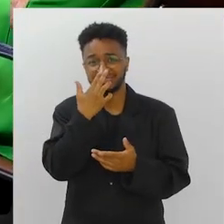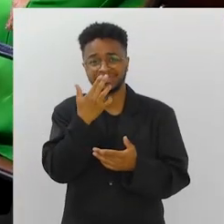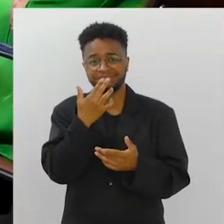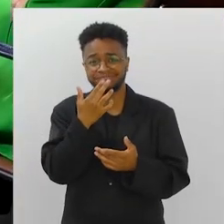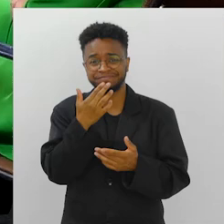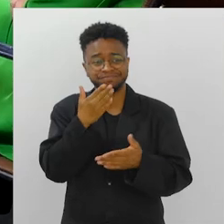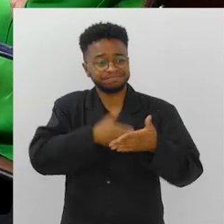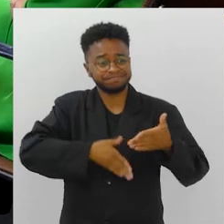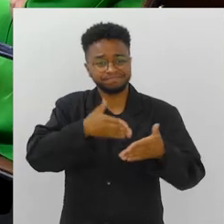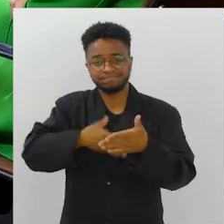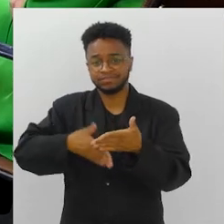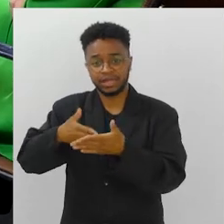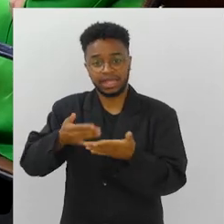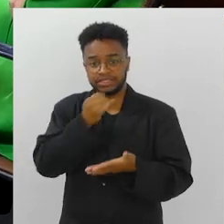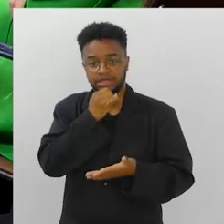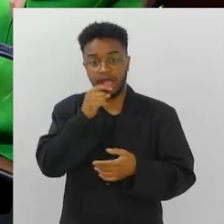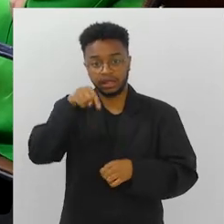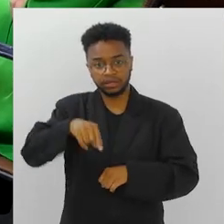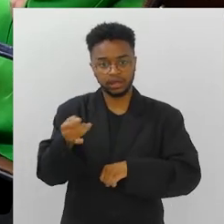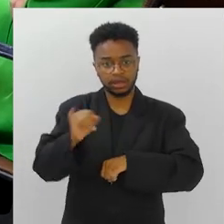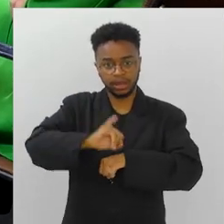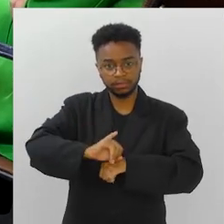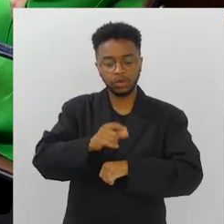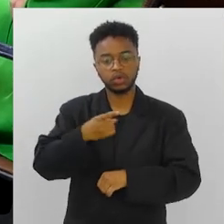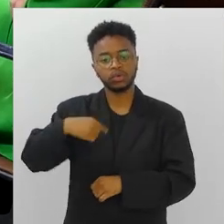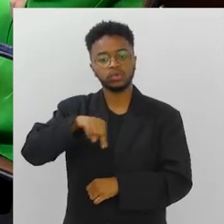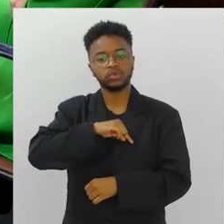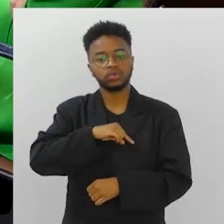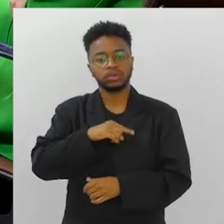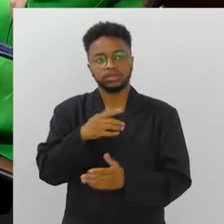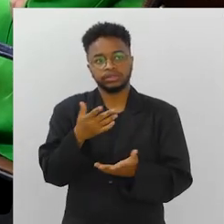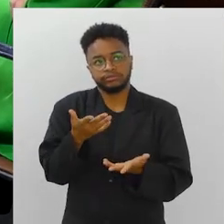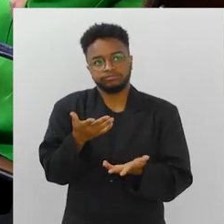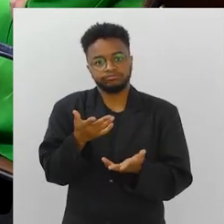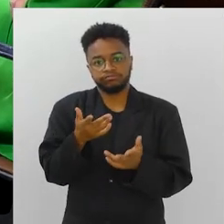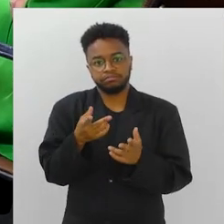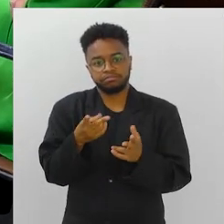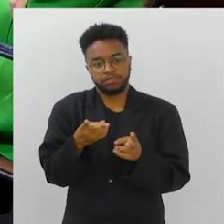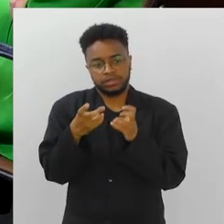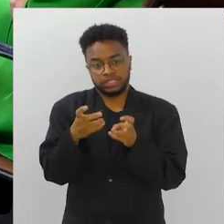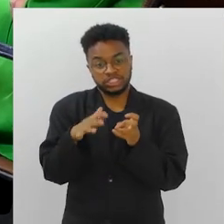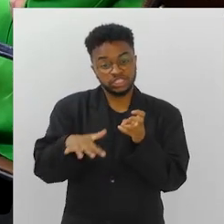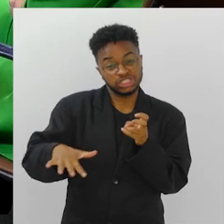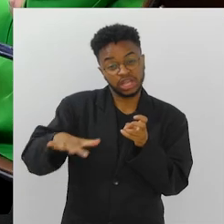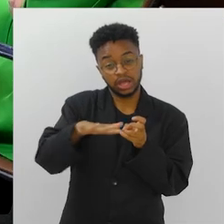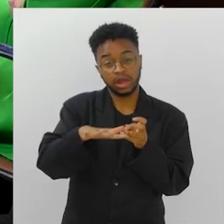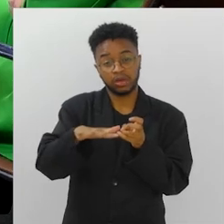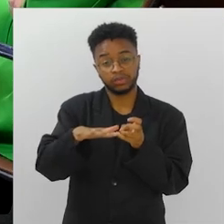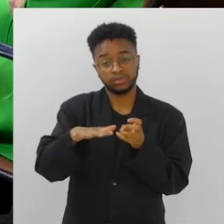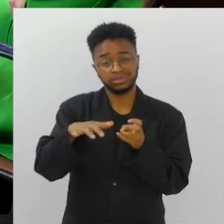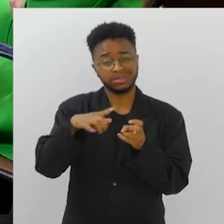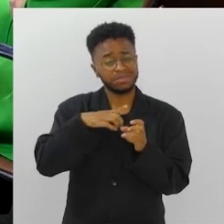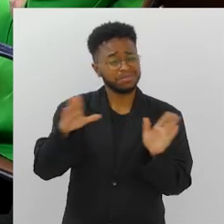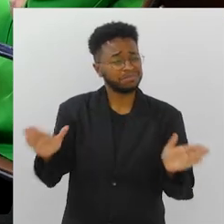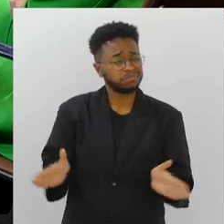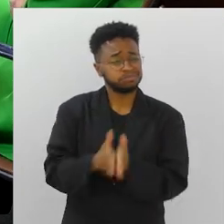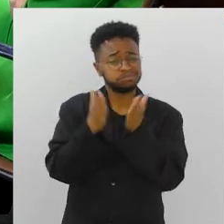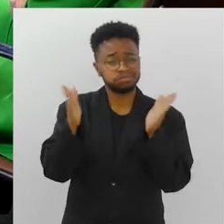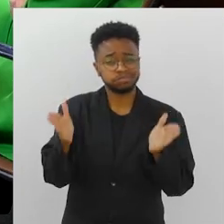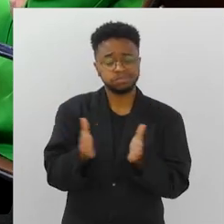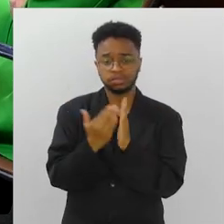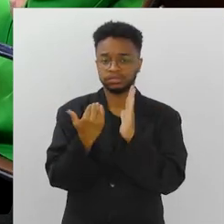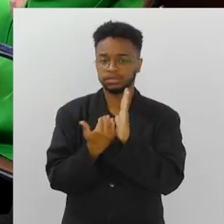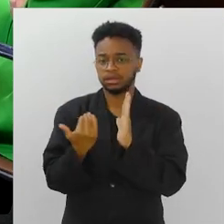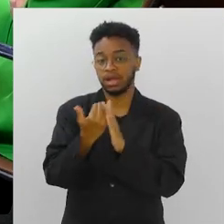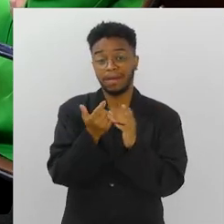Nosso estado, por exemplo, a capital do Rio de Janeiro, quando a gente dá uma olhada por alto, é um bolsão de pobreza.